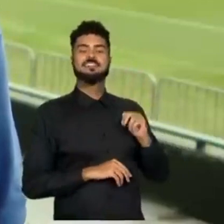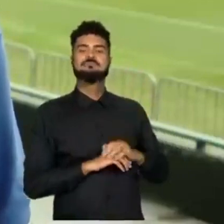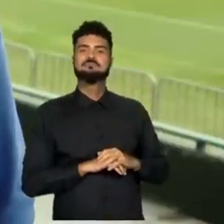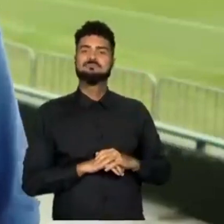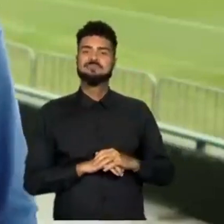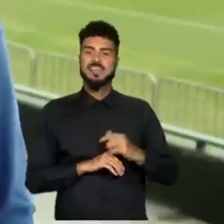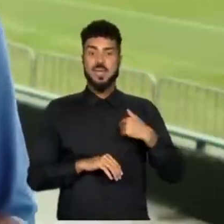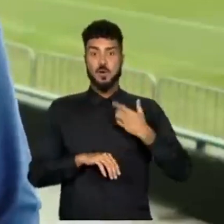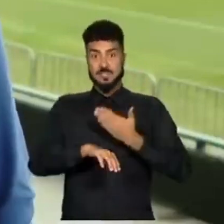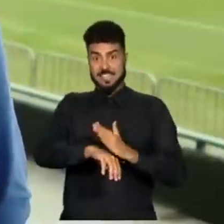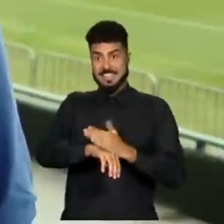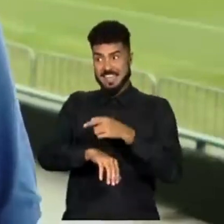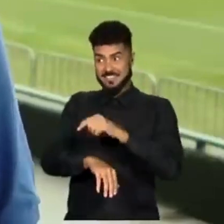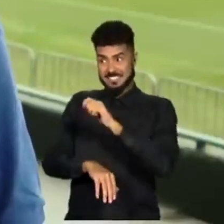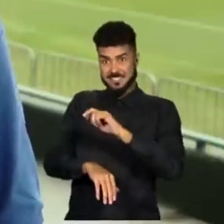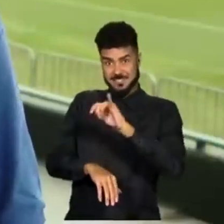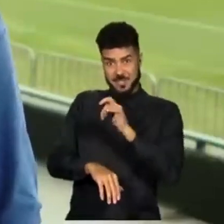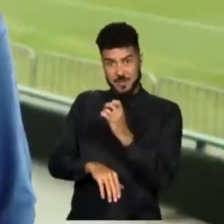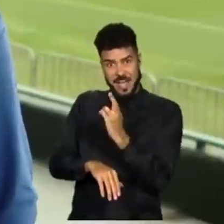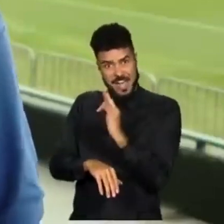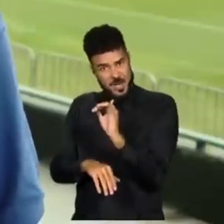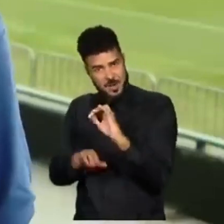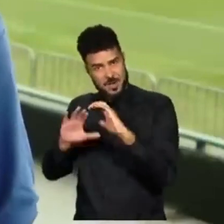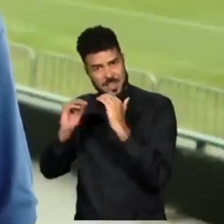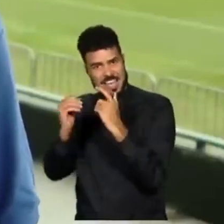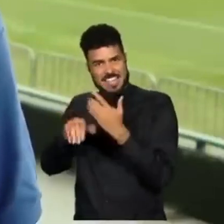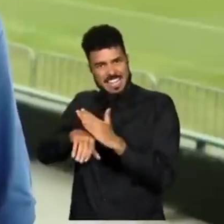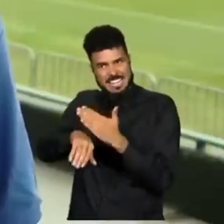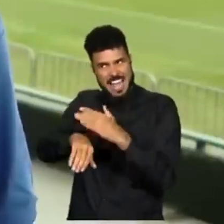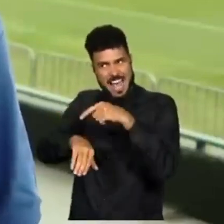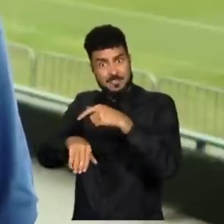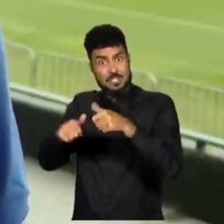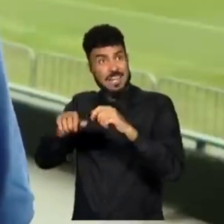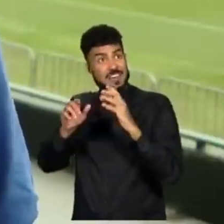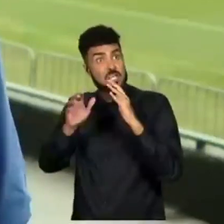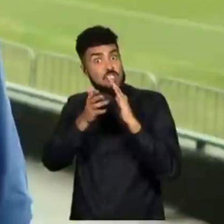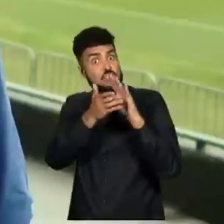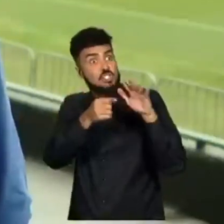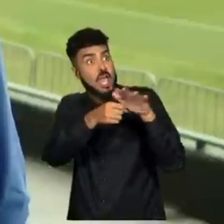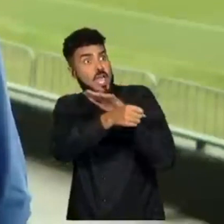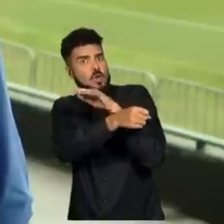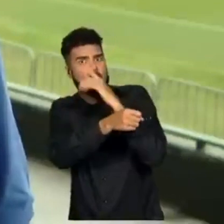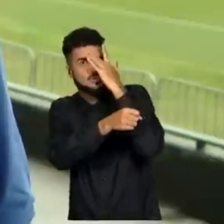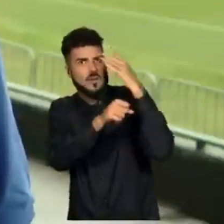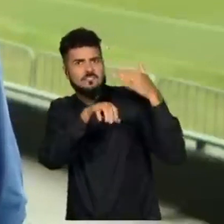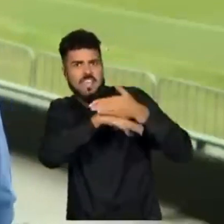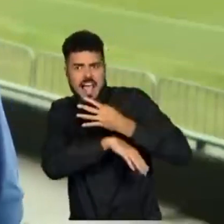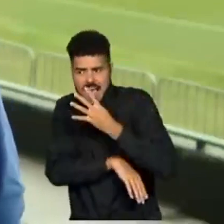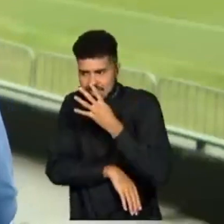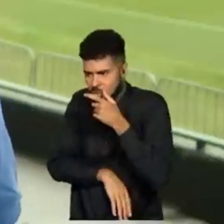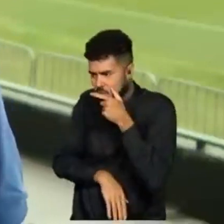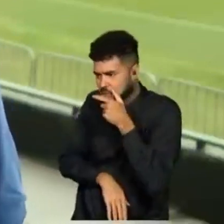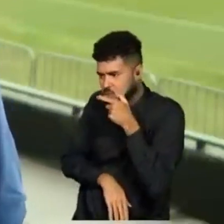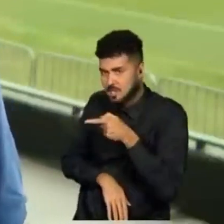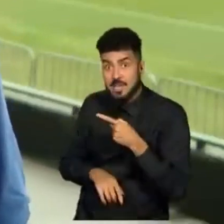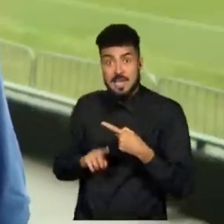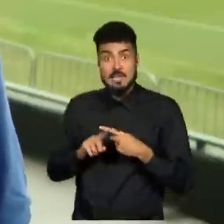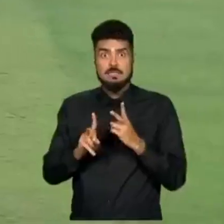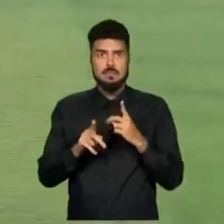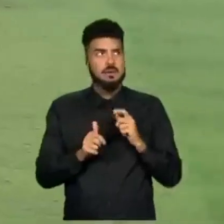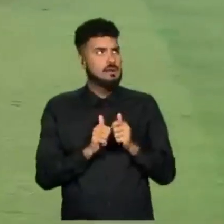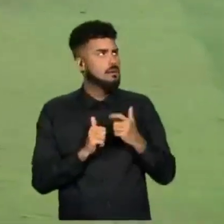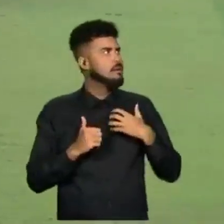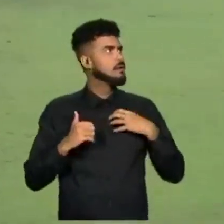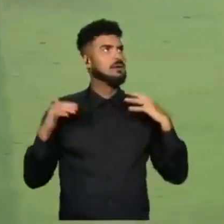muito, muito mesmo, ser debatido, entre torcedores do Vasco, e que isso daí, possa vir à tona, cada vez mais, pega